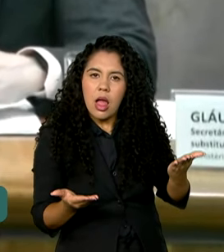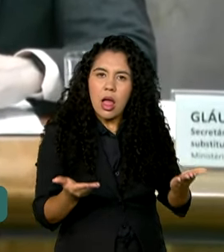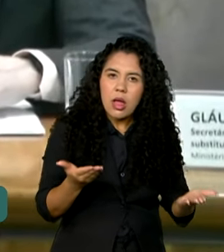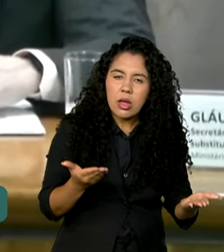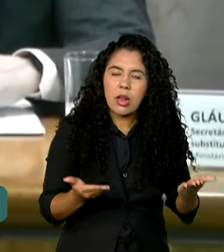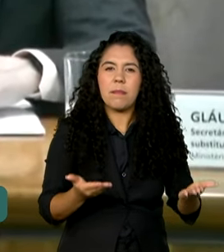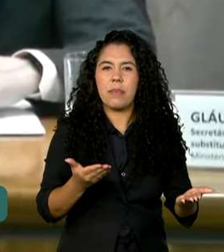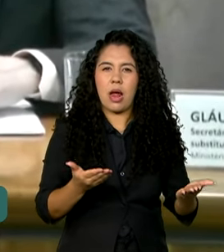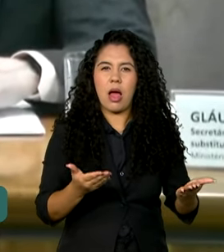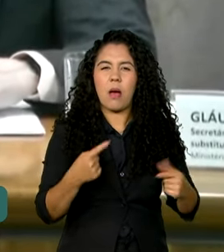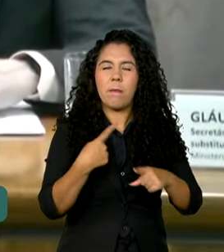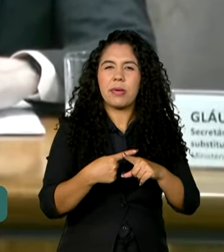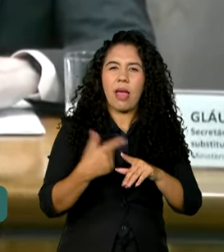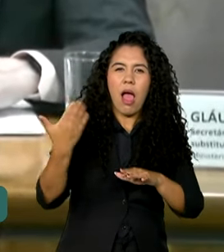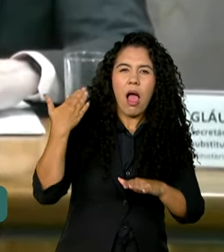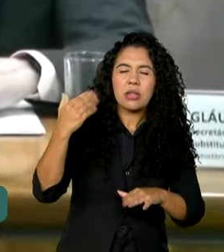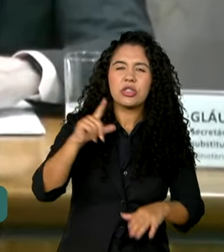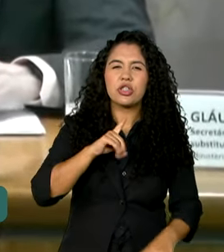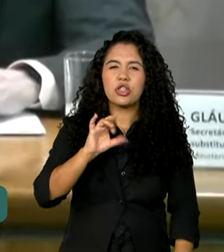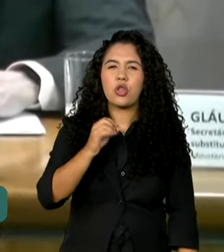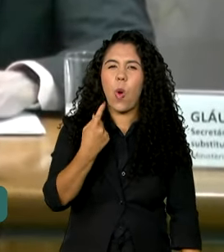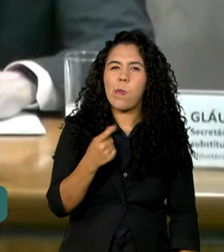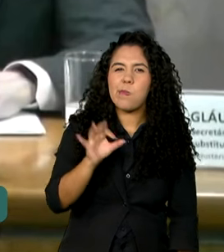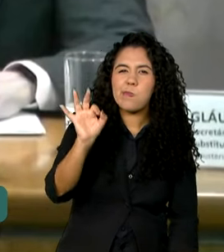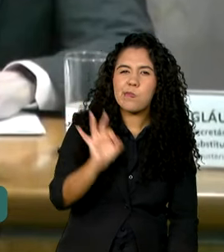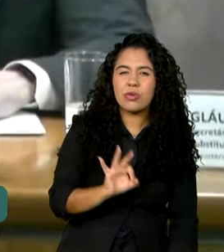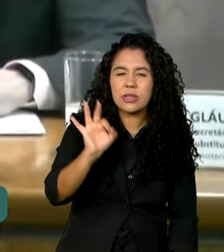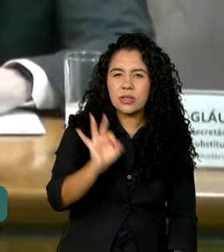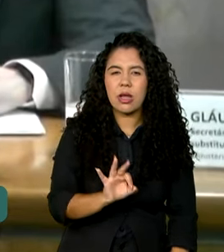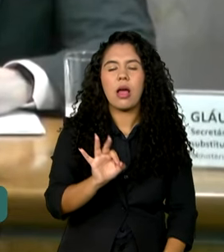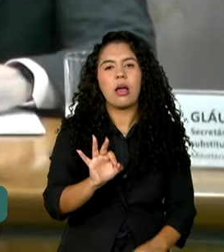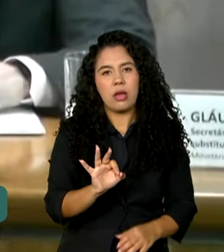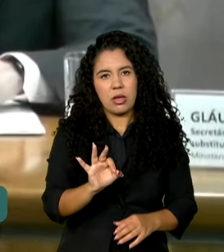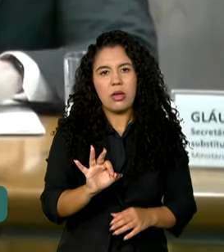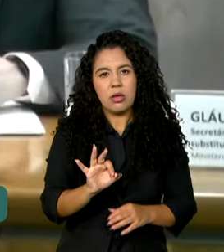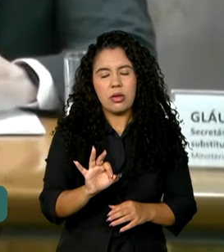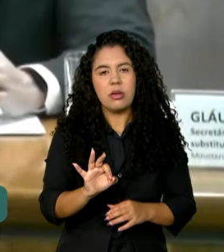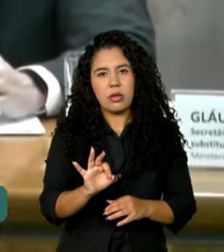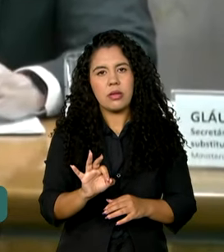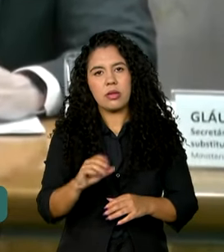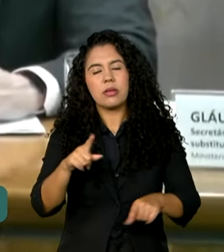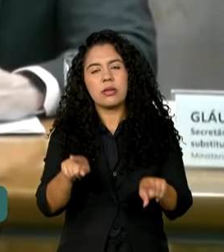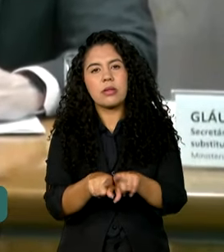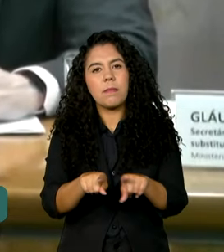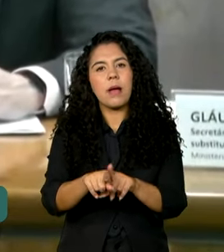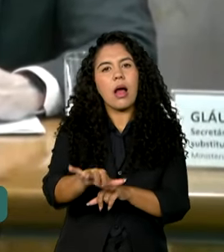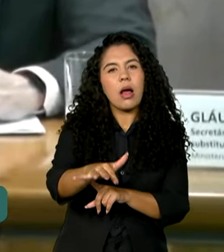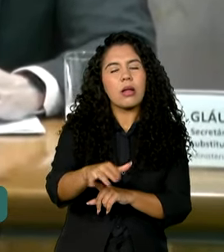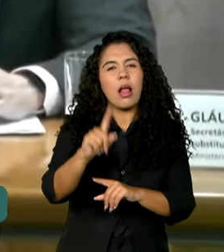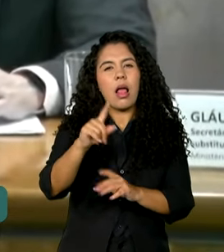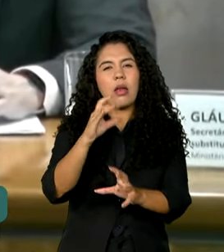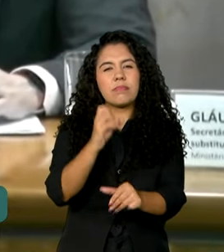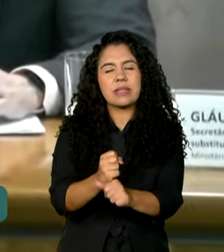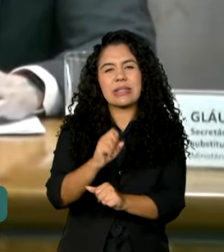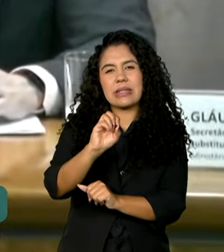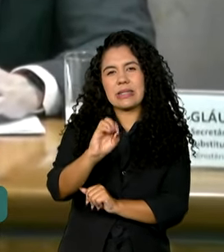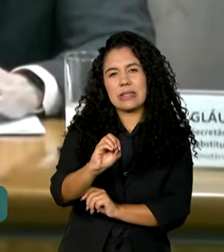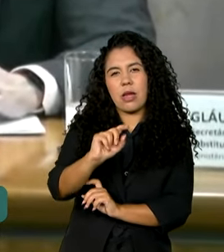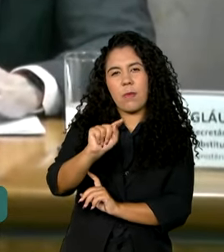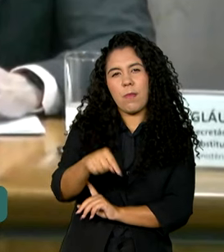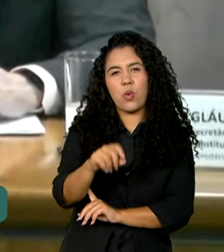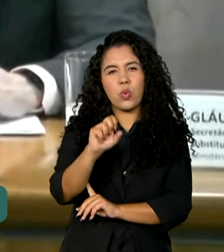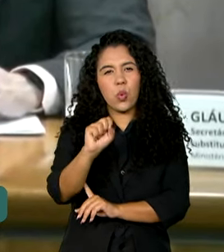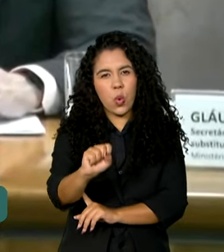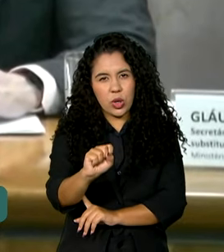quando se previa 1% de déficit primário, e por algumas casas a mediana da previsão era de 0,8% de déficit